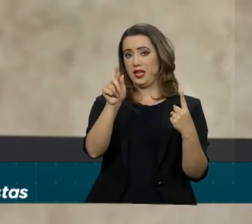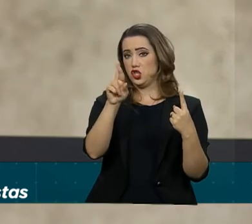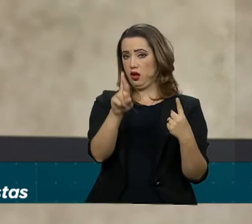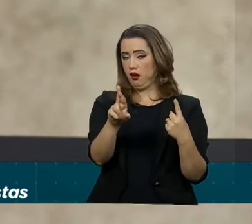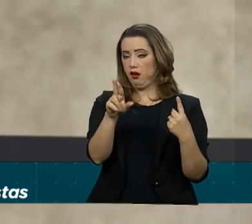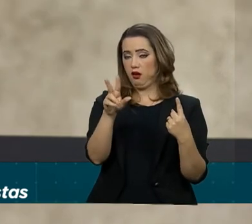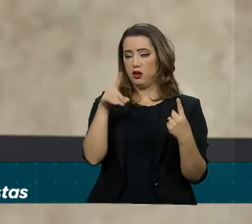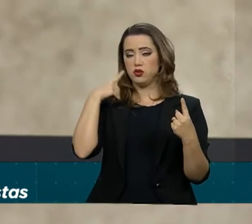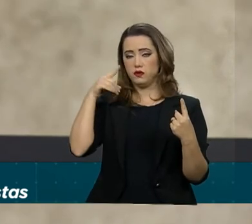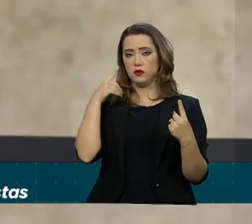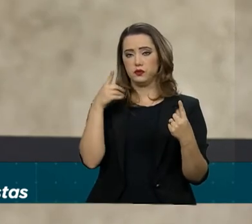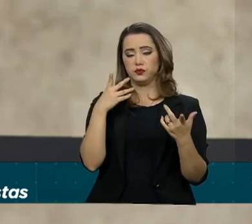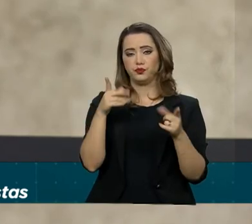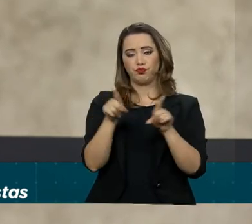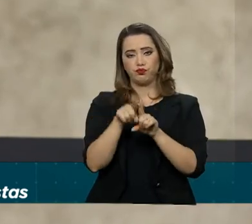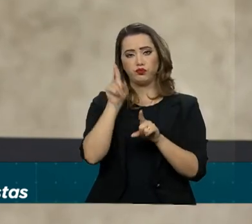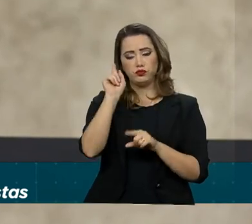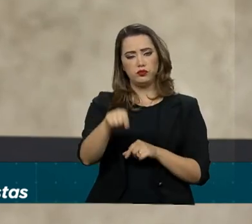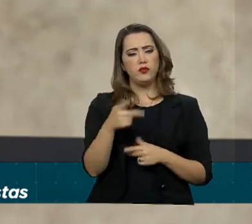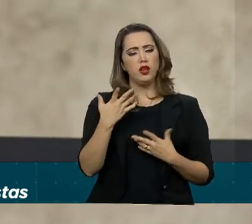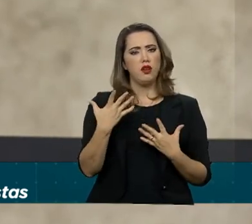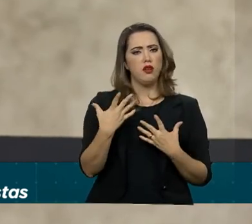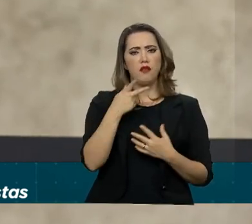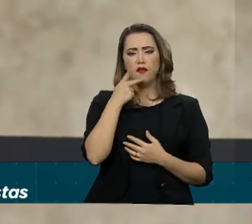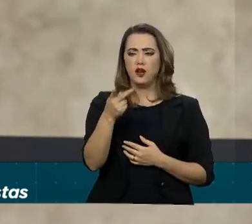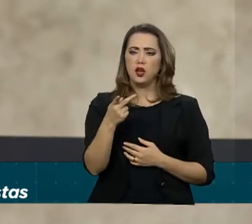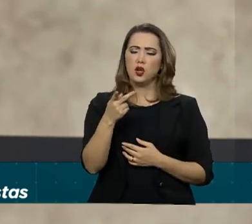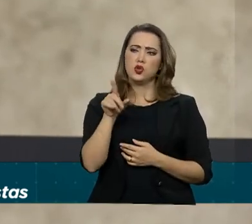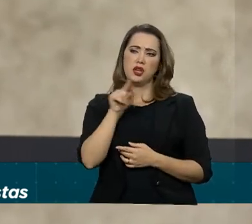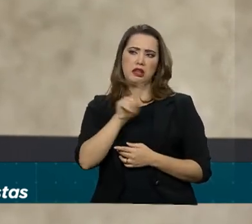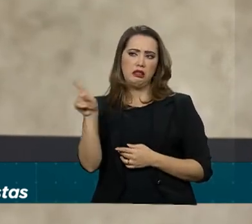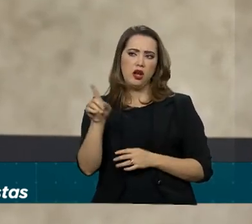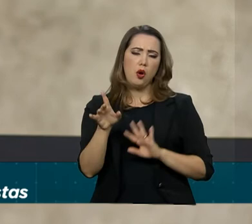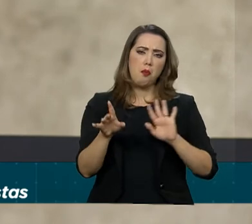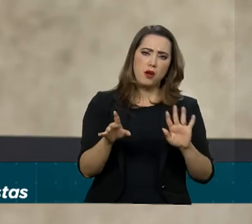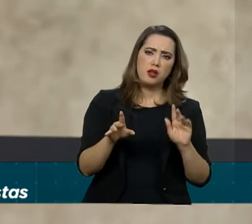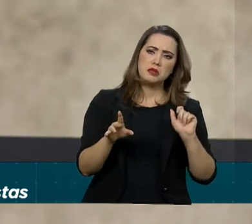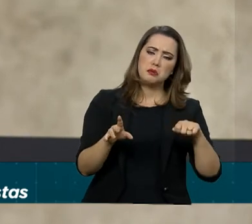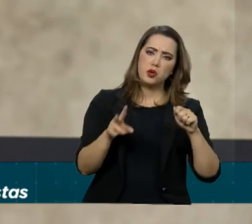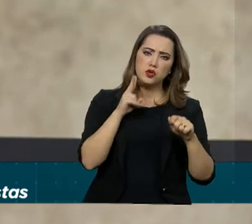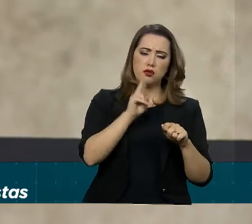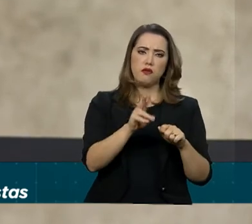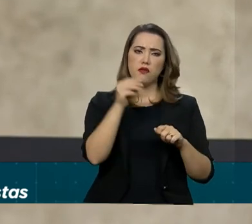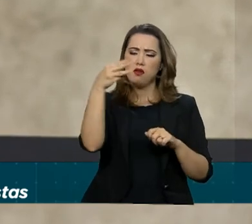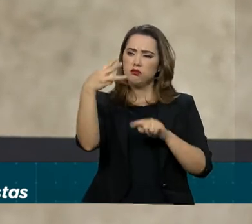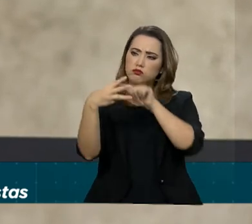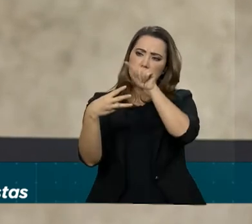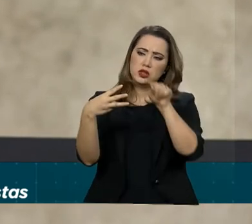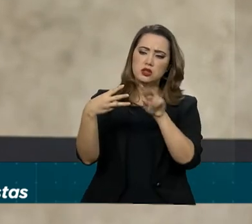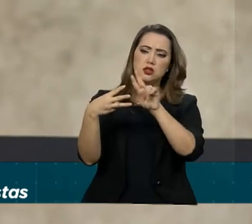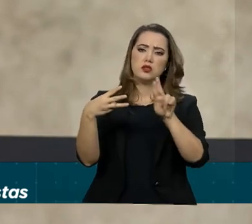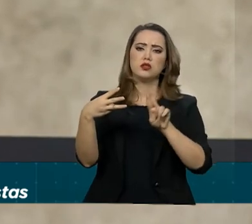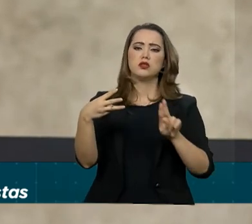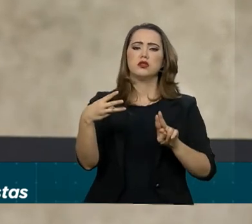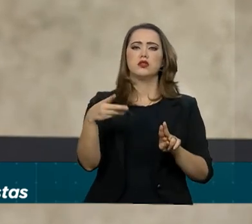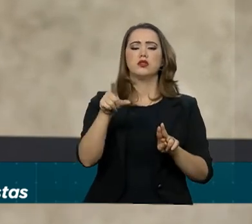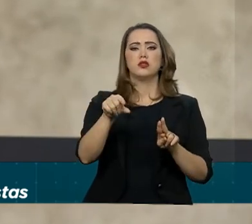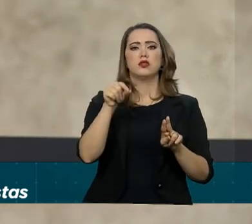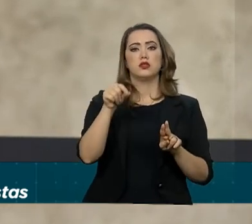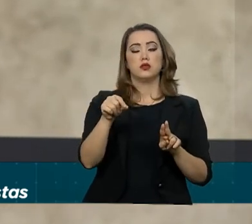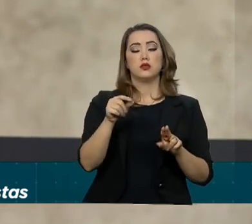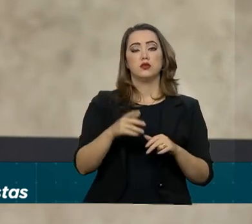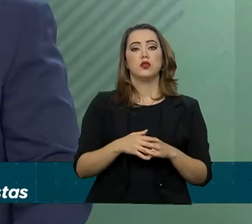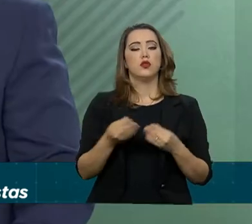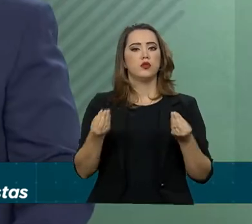pretende... ele já sinalizou que eventualmente não, mas se ele eventualmente poderia considerar essa lista também na sua futura decisão